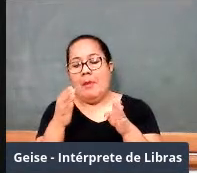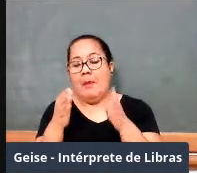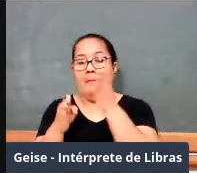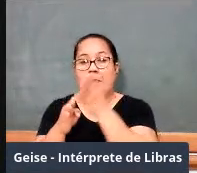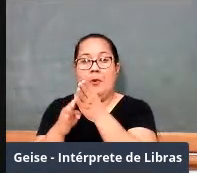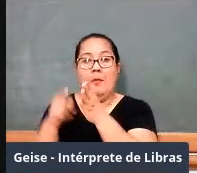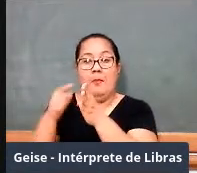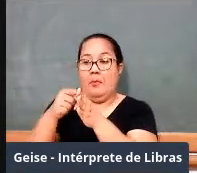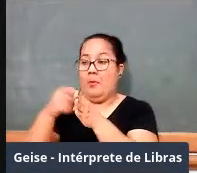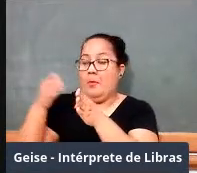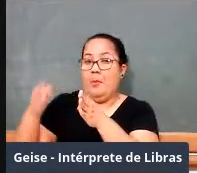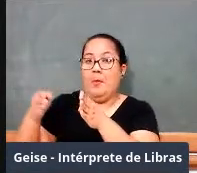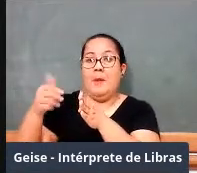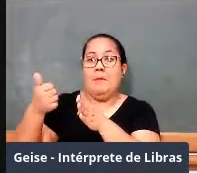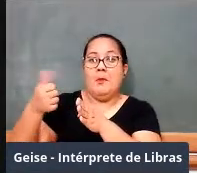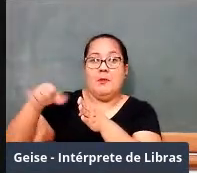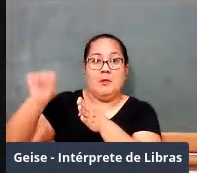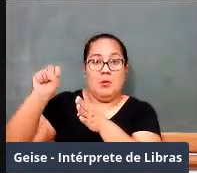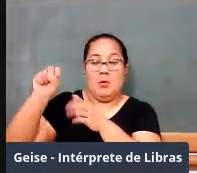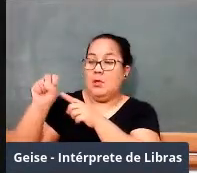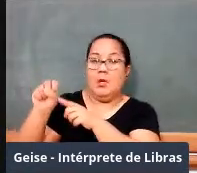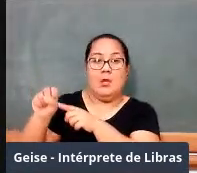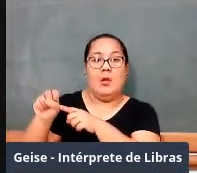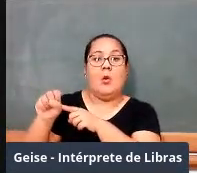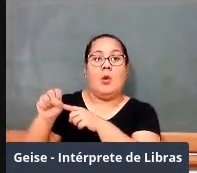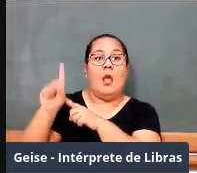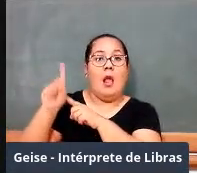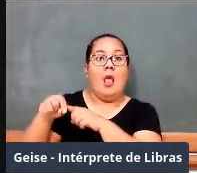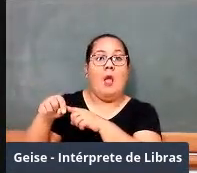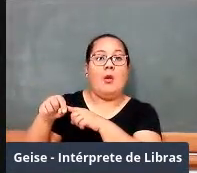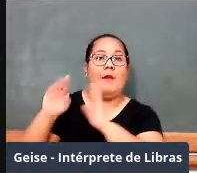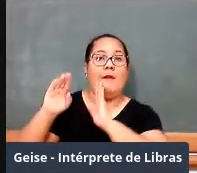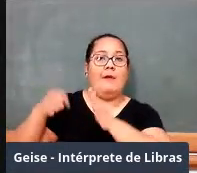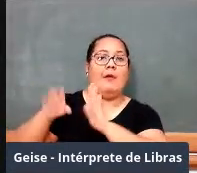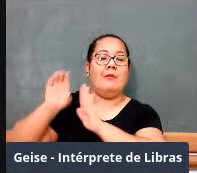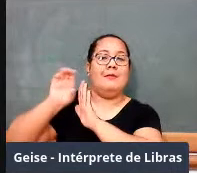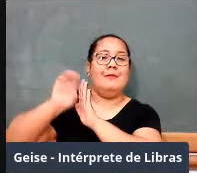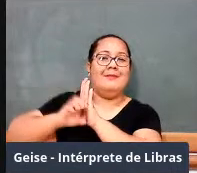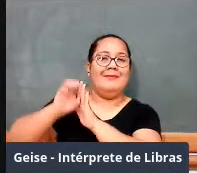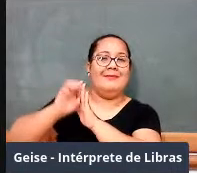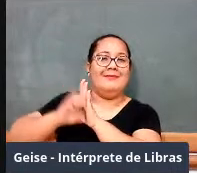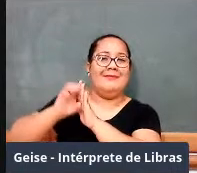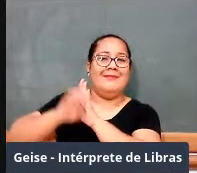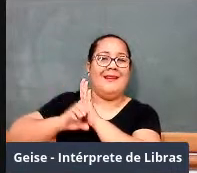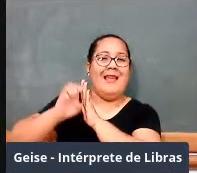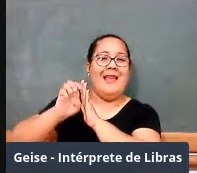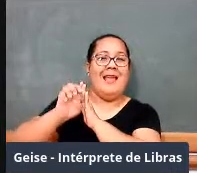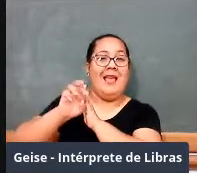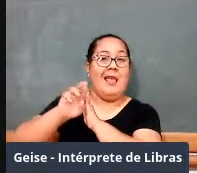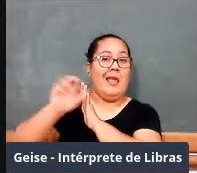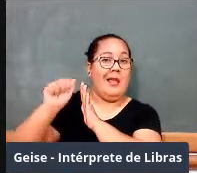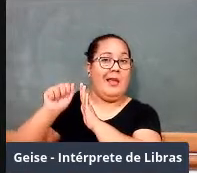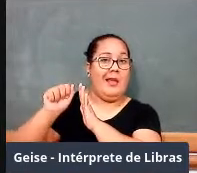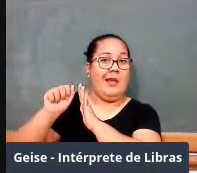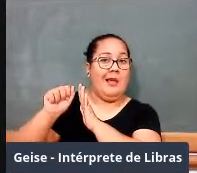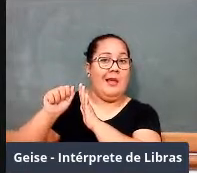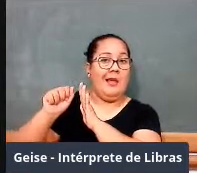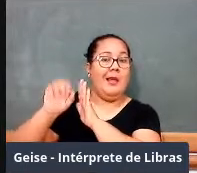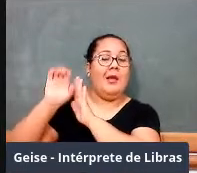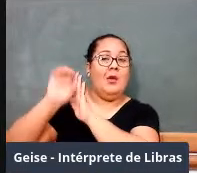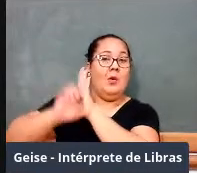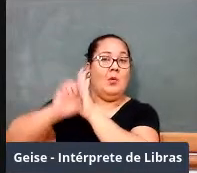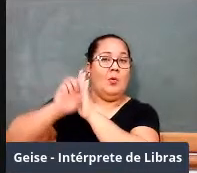aqui, anos 80, a gente chamou a era dos currículos, dos currículos no sentido da documentação